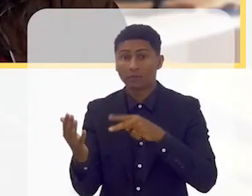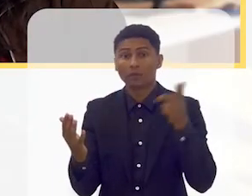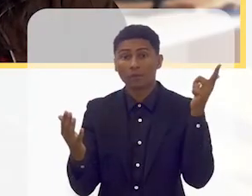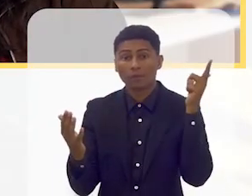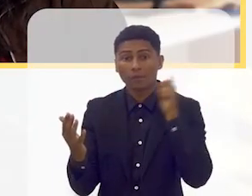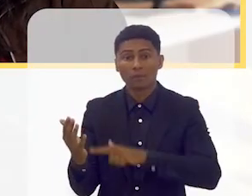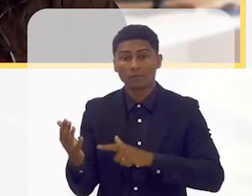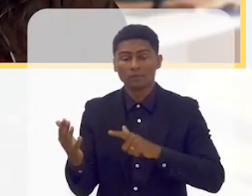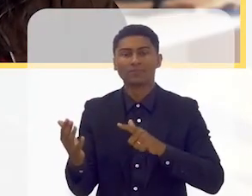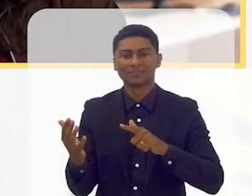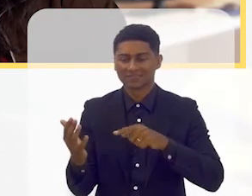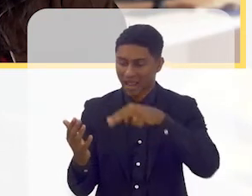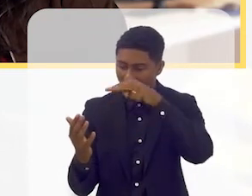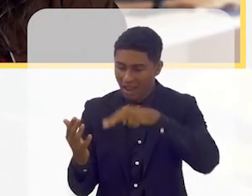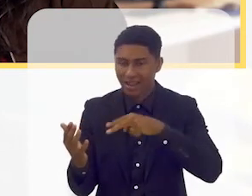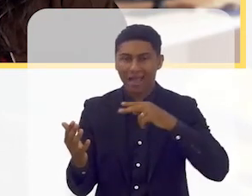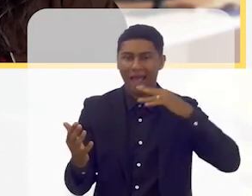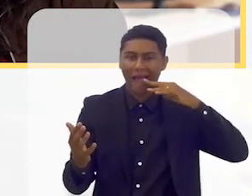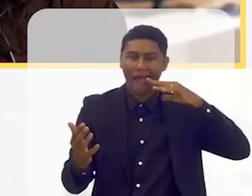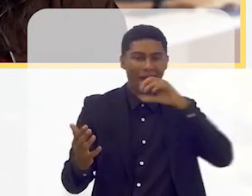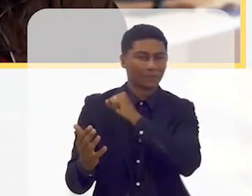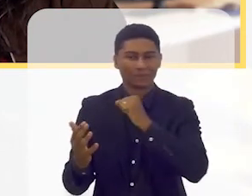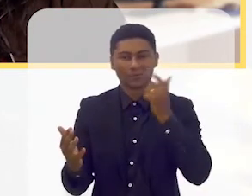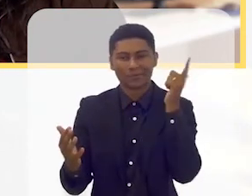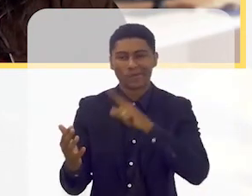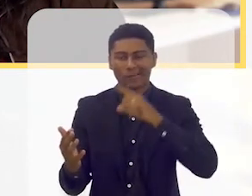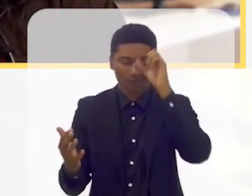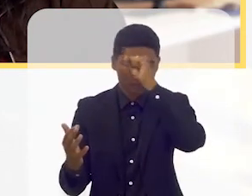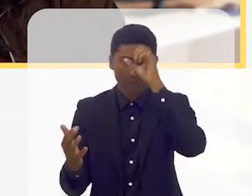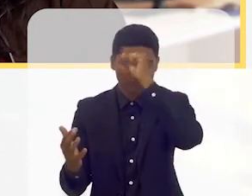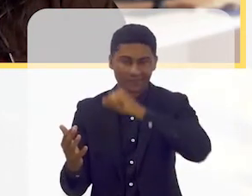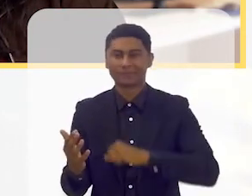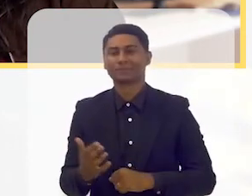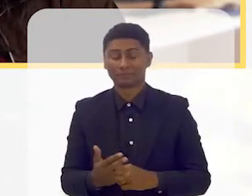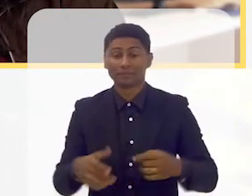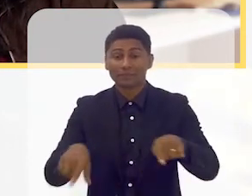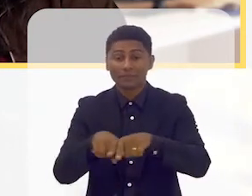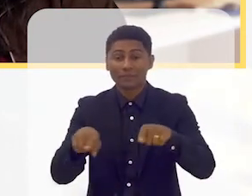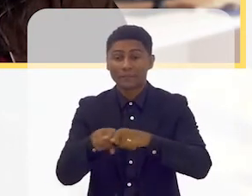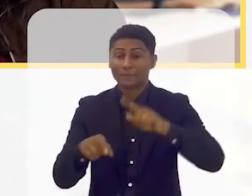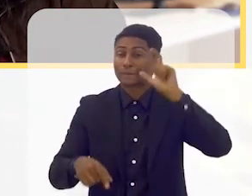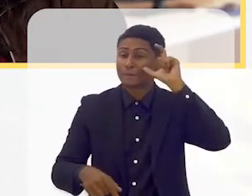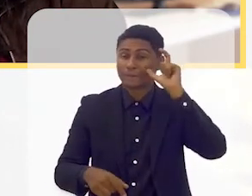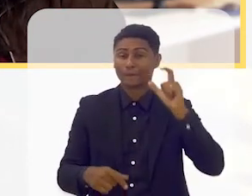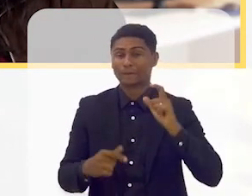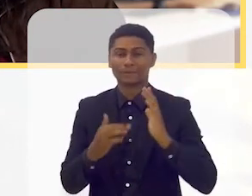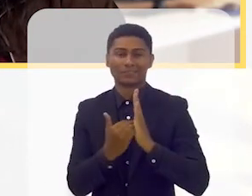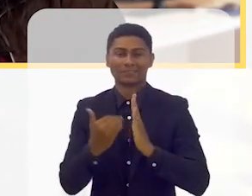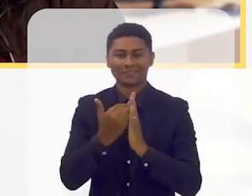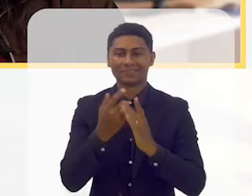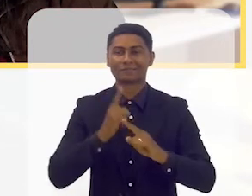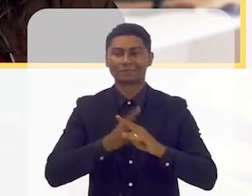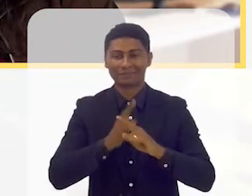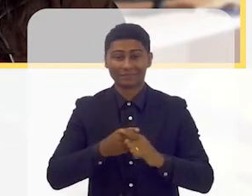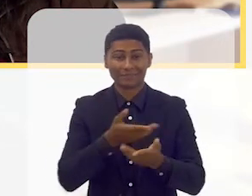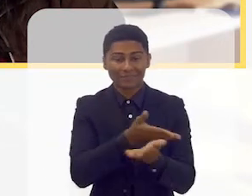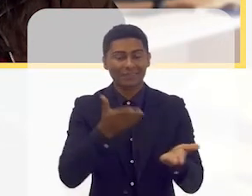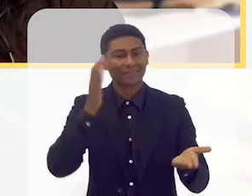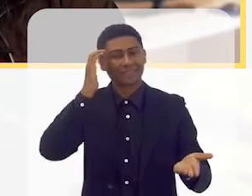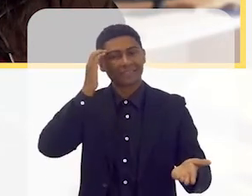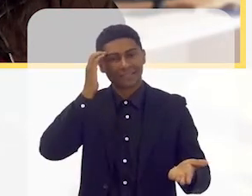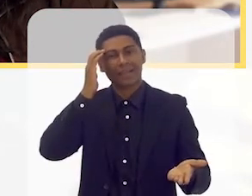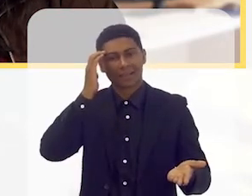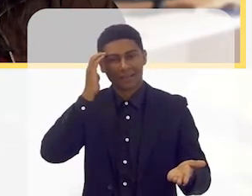mais depressa a ler mais rapidamente conseguem ter um interesse muito maior na escola porque entendem